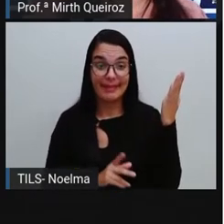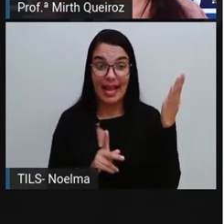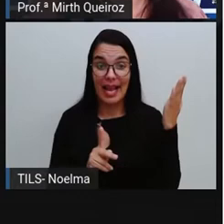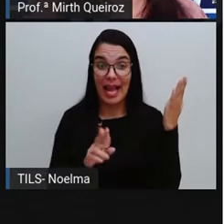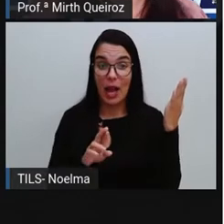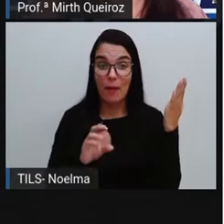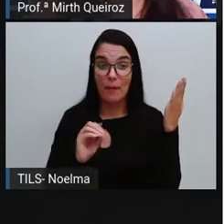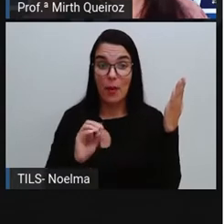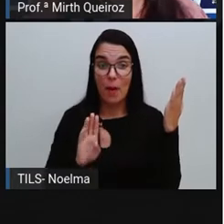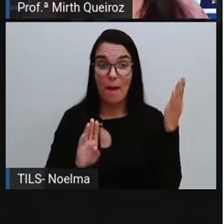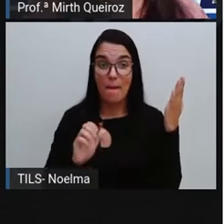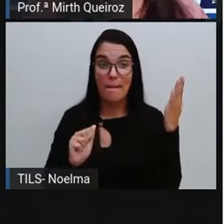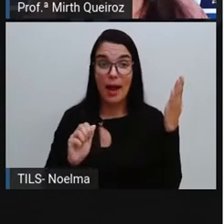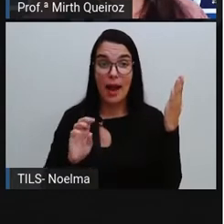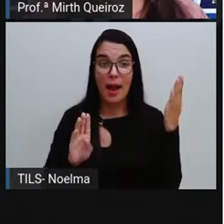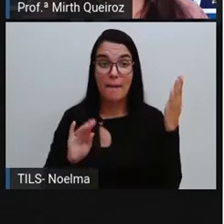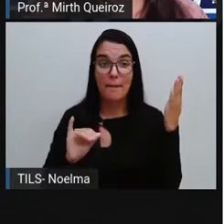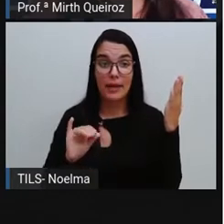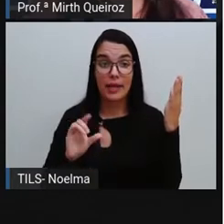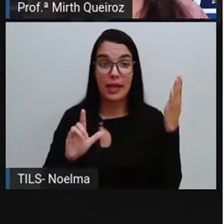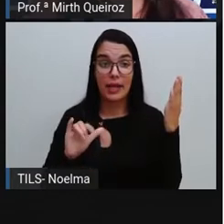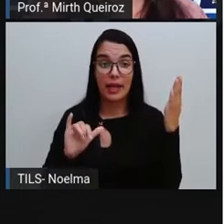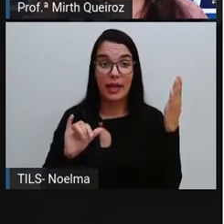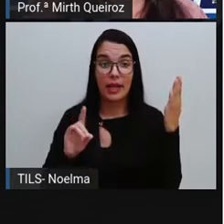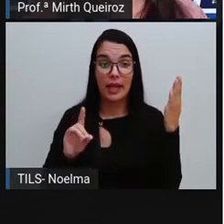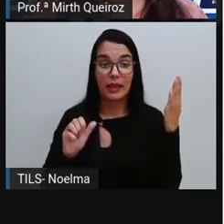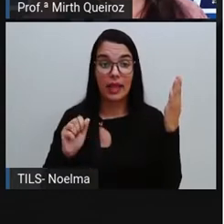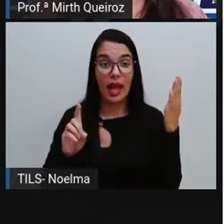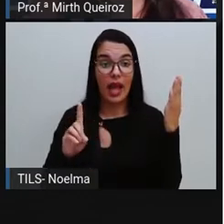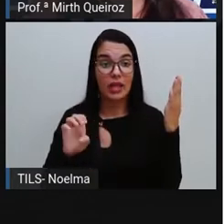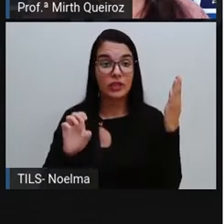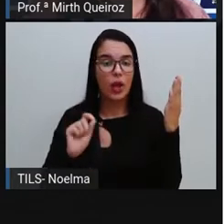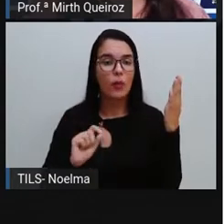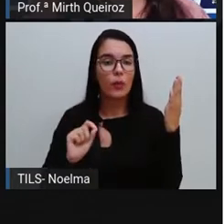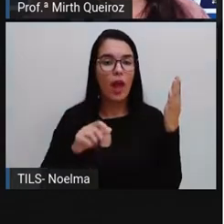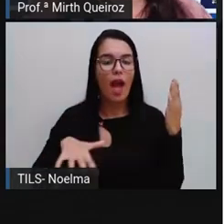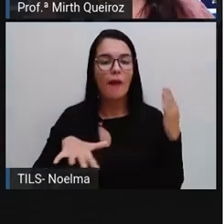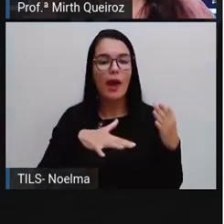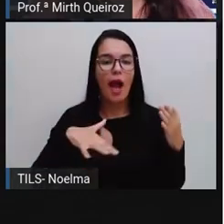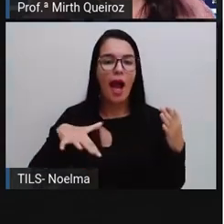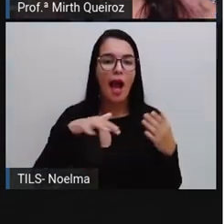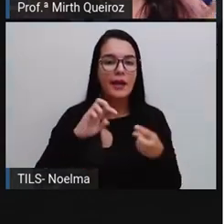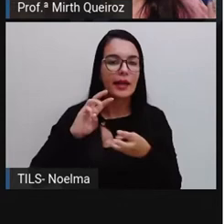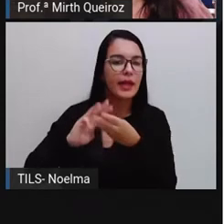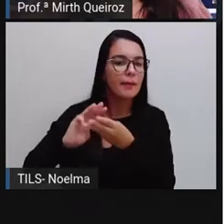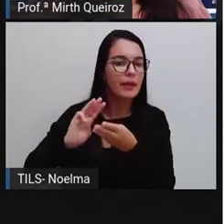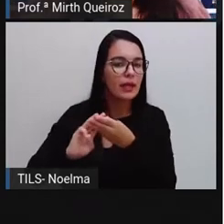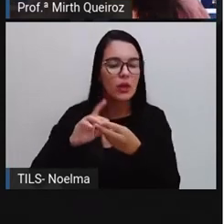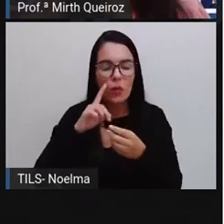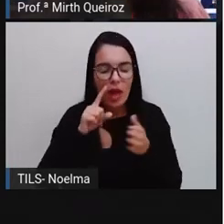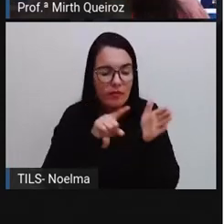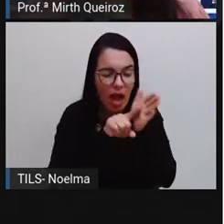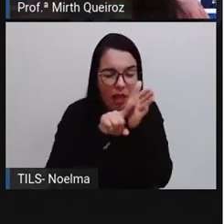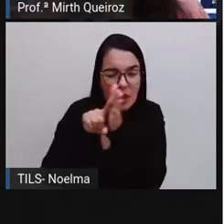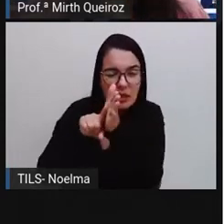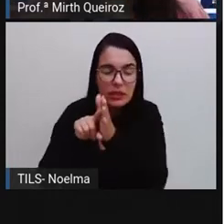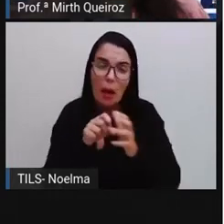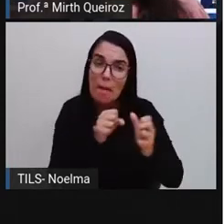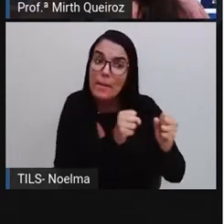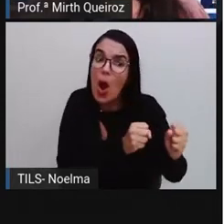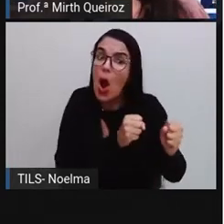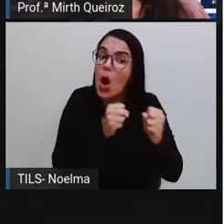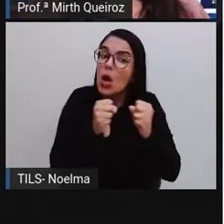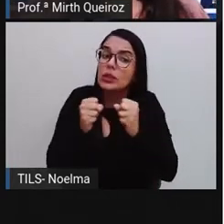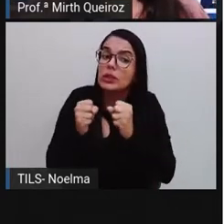seria probabilidade? Probabilidade é uma área da matemática que vai analisar as possibilidades do fenômeno acontecer.